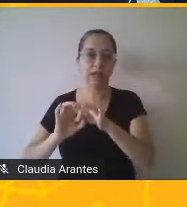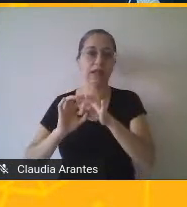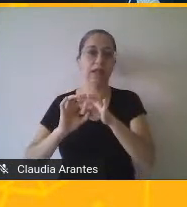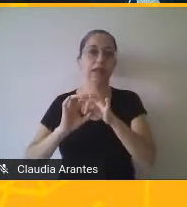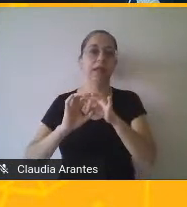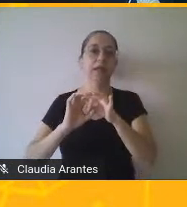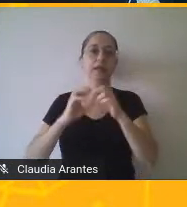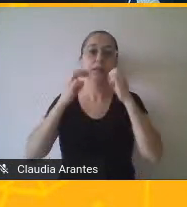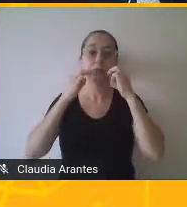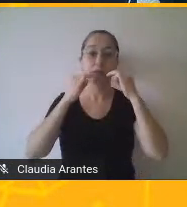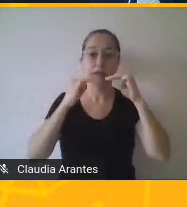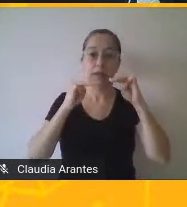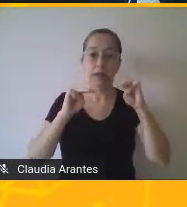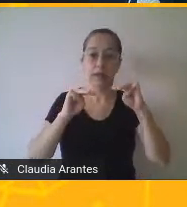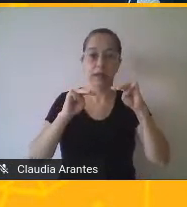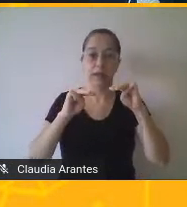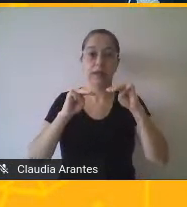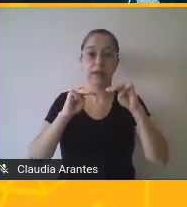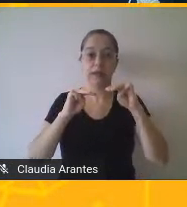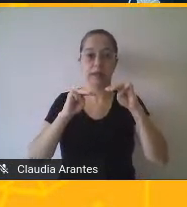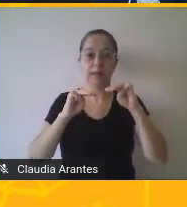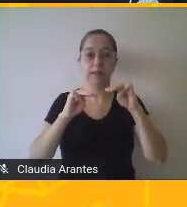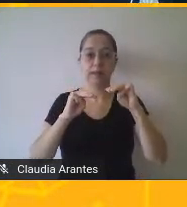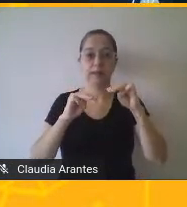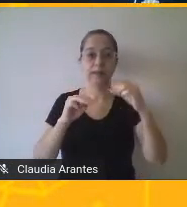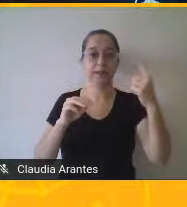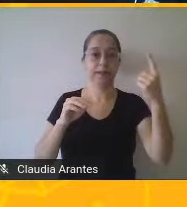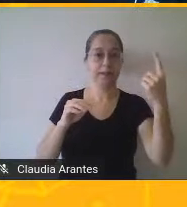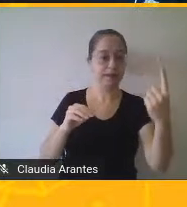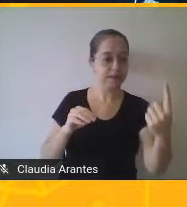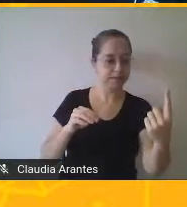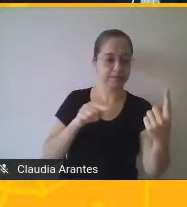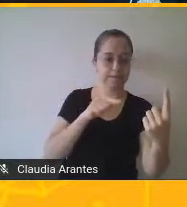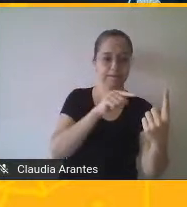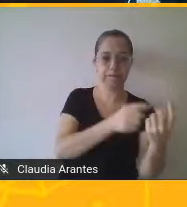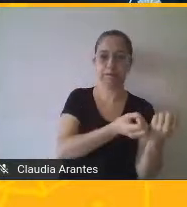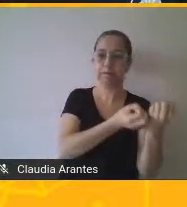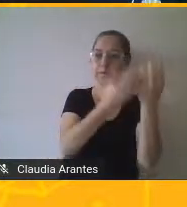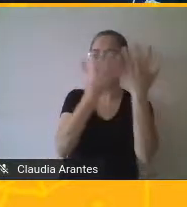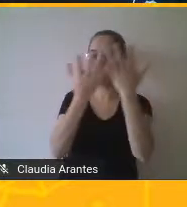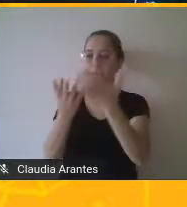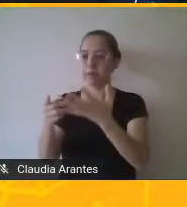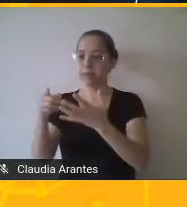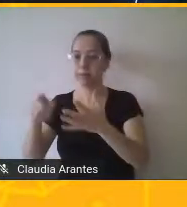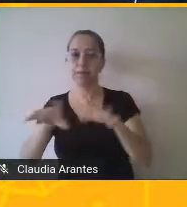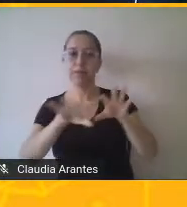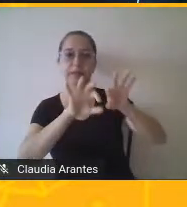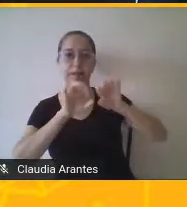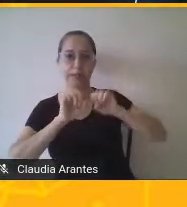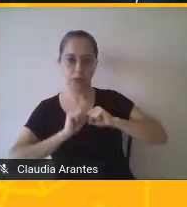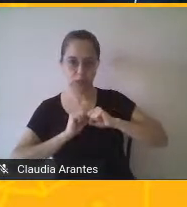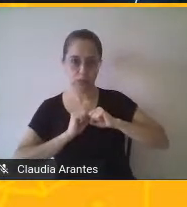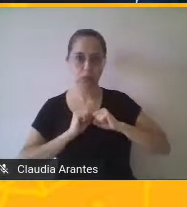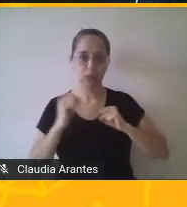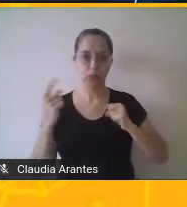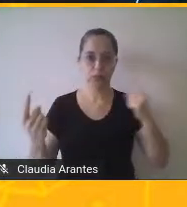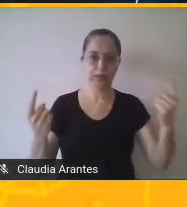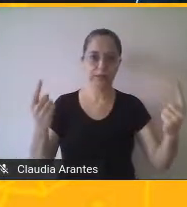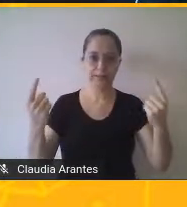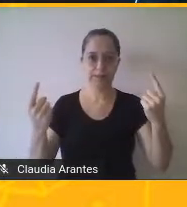mensagem, emissor, receptor. Esses seis pontos